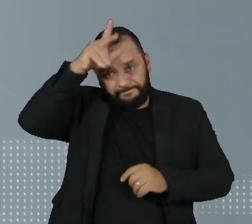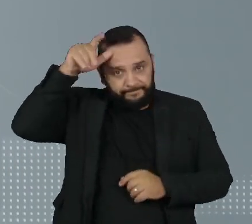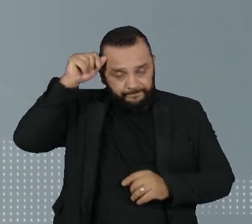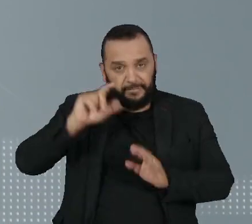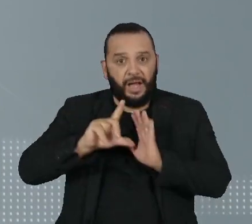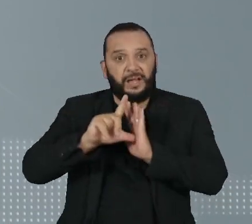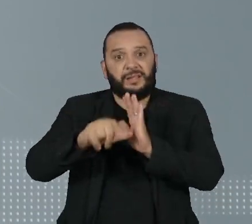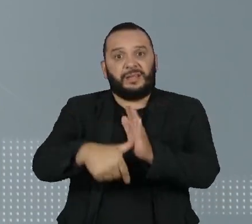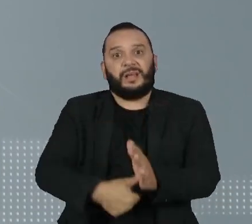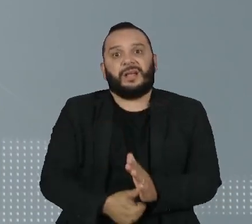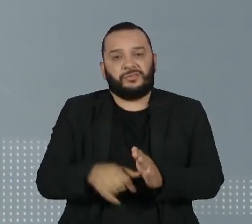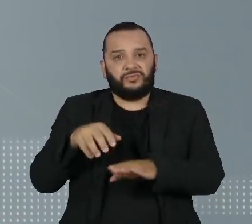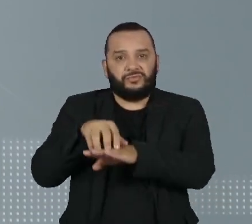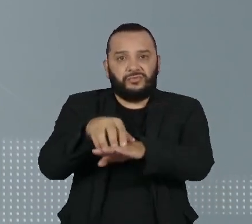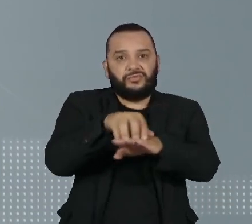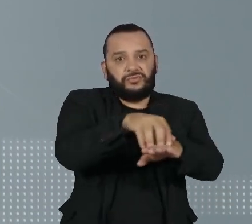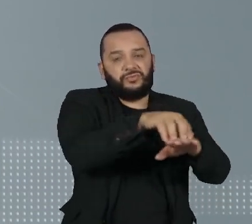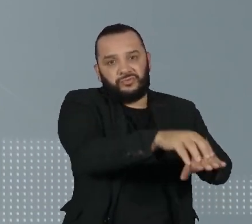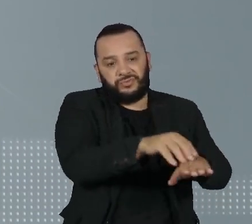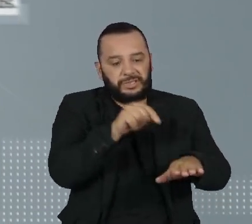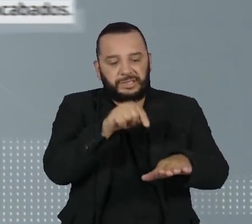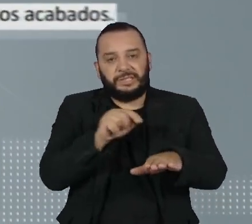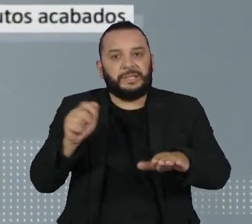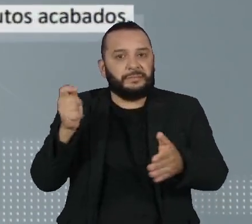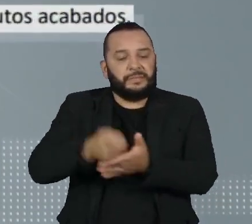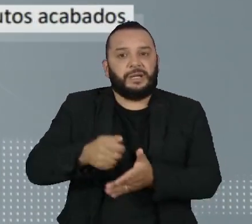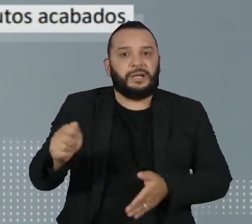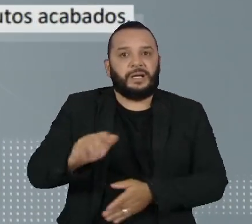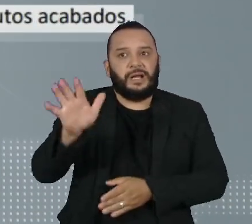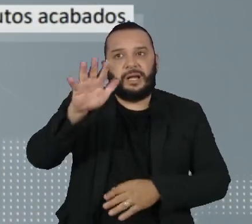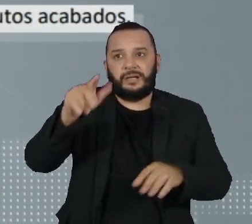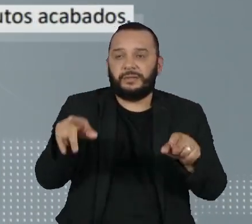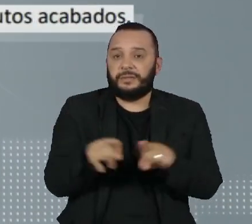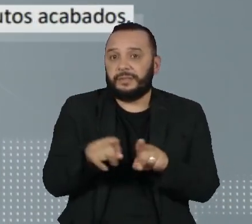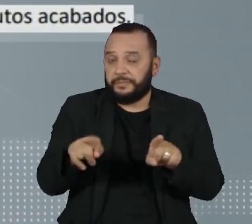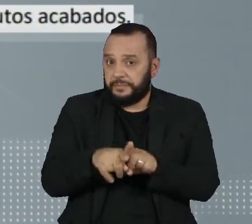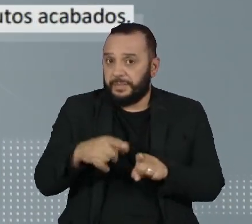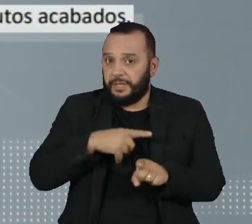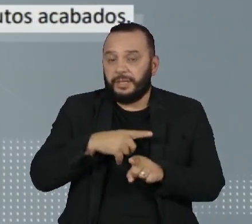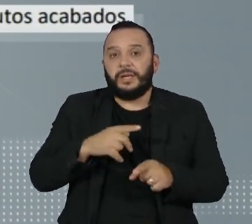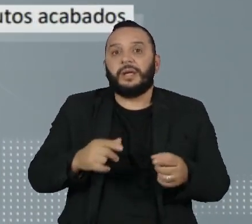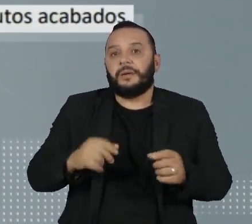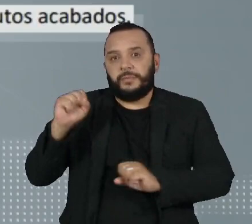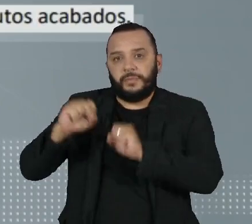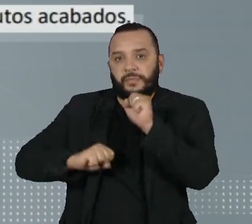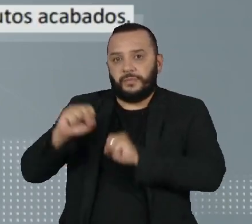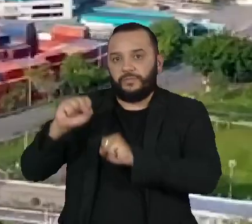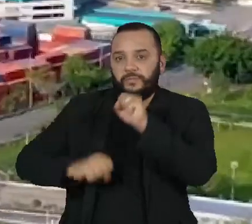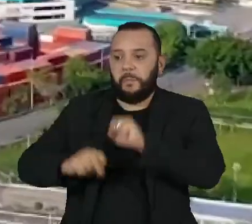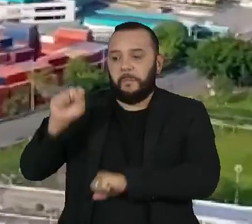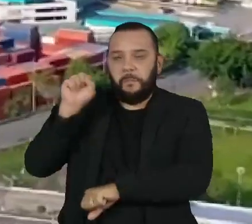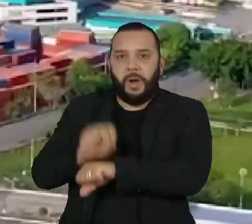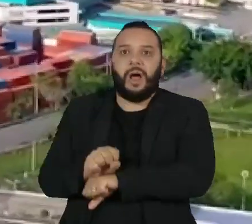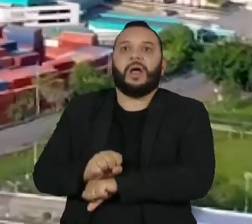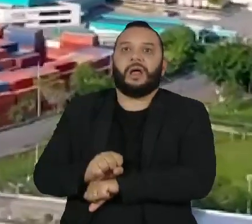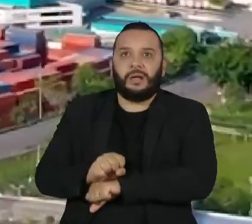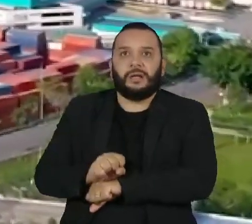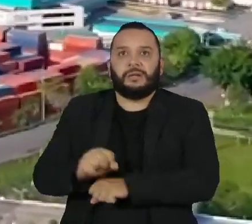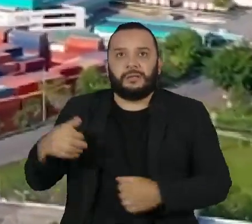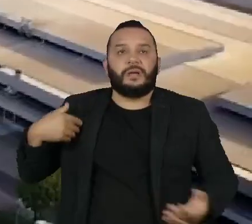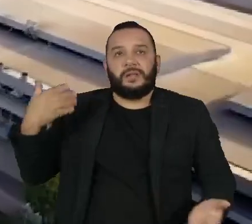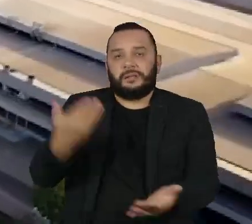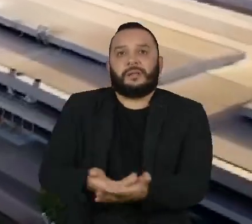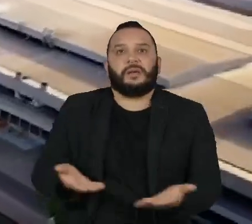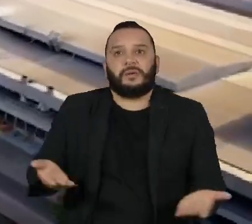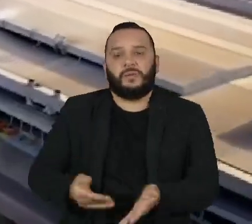já vem gerando aumento do custo logístico. Há também relatos de paralisação parcial da produção. Até agora, pelo menos